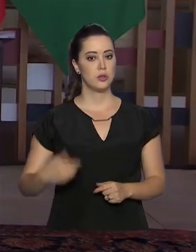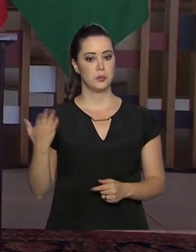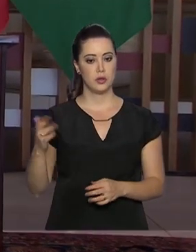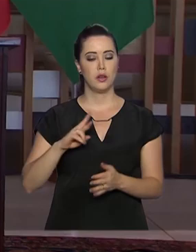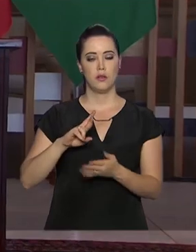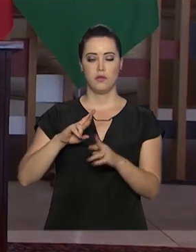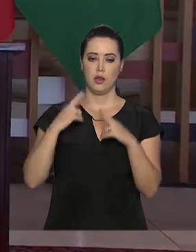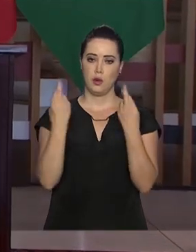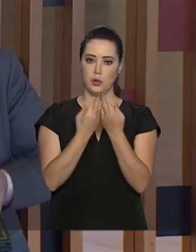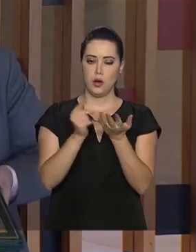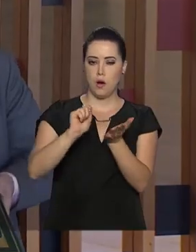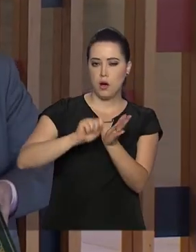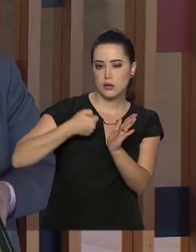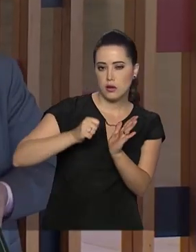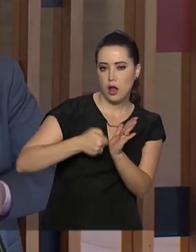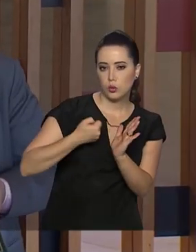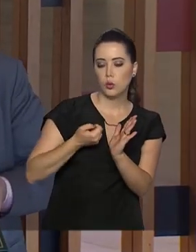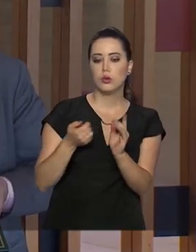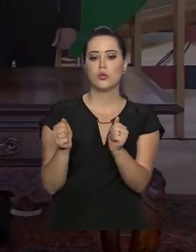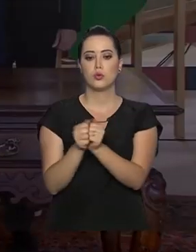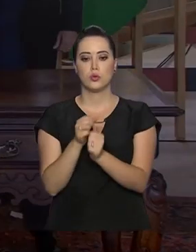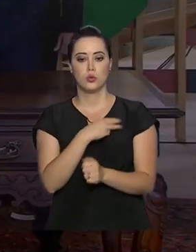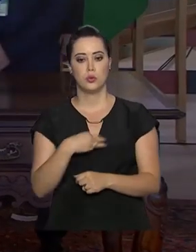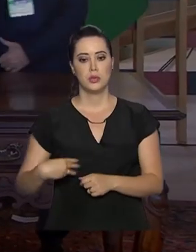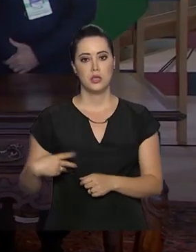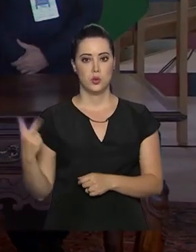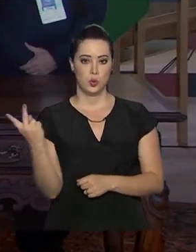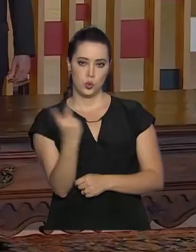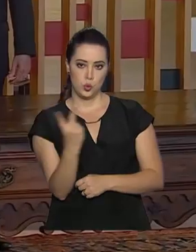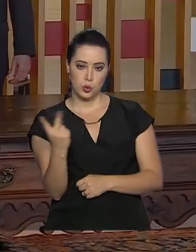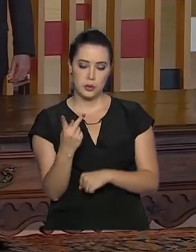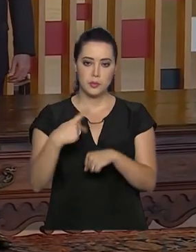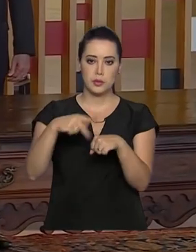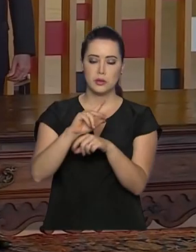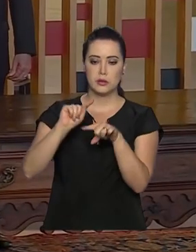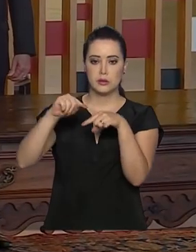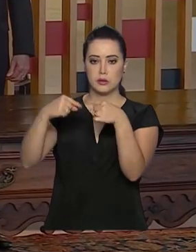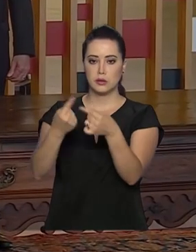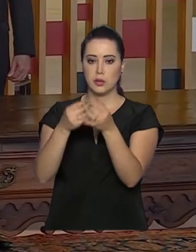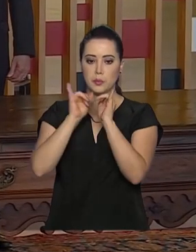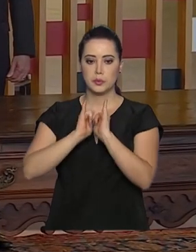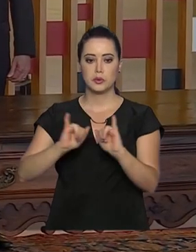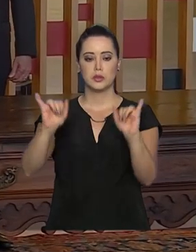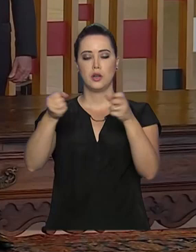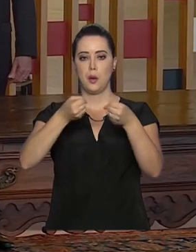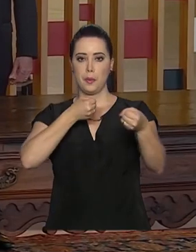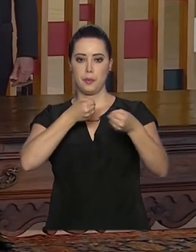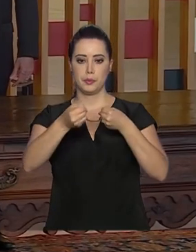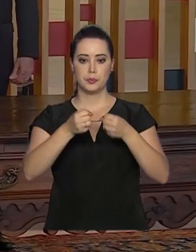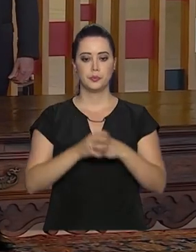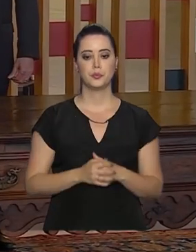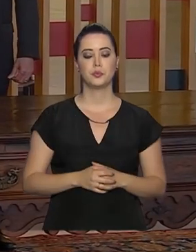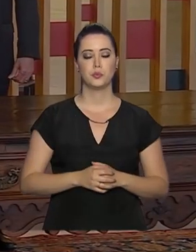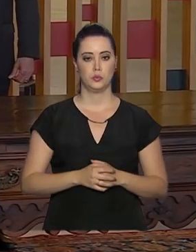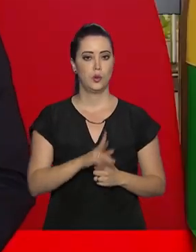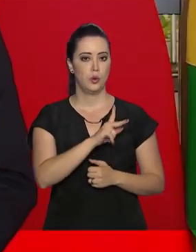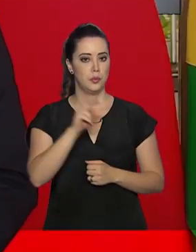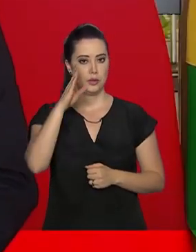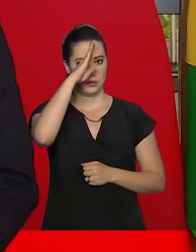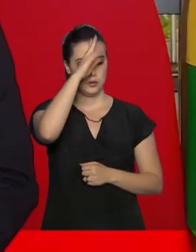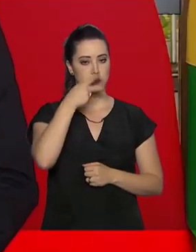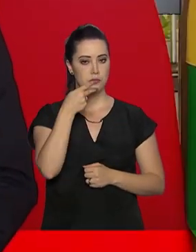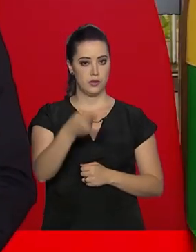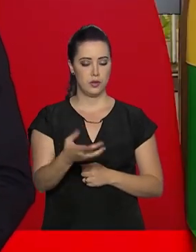assinatura de atos com a participação de ministros dos dois países e, em seguida, a declaração à imprensa. O presidente Bolsonaro